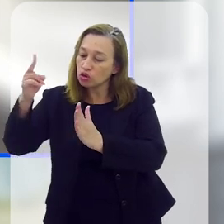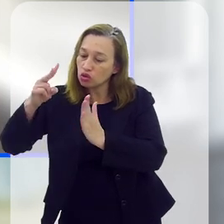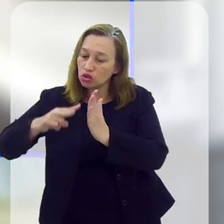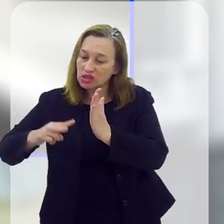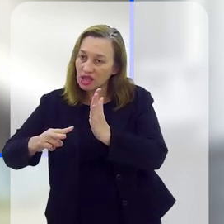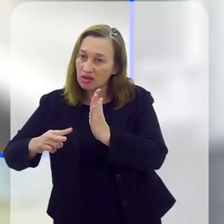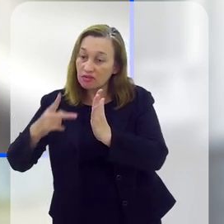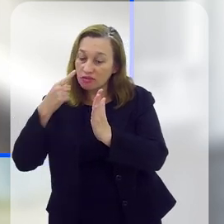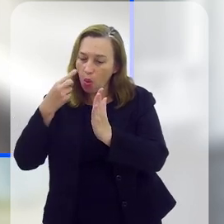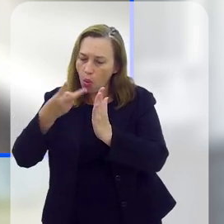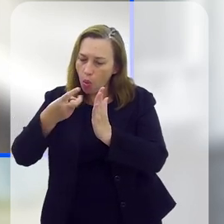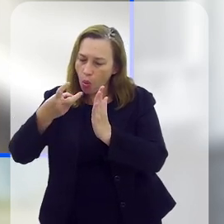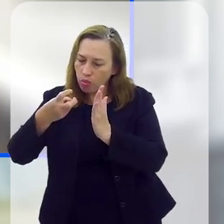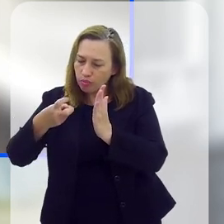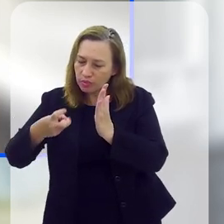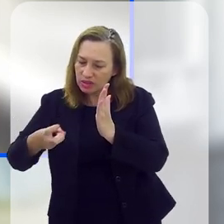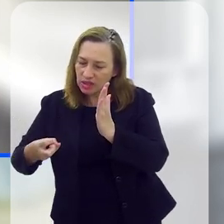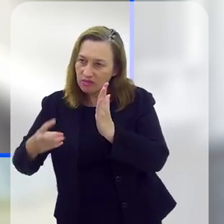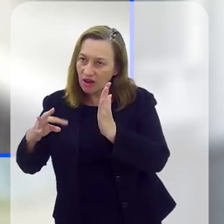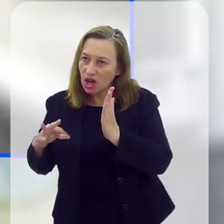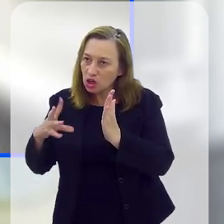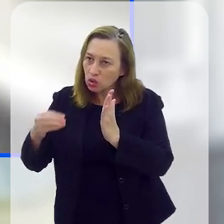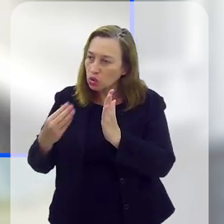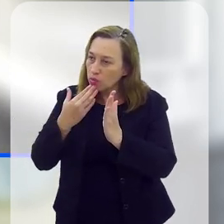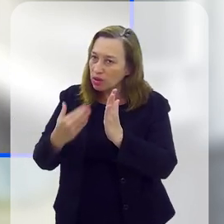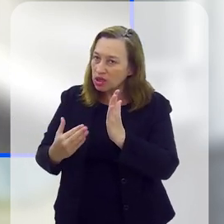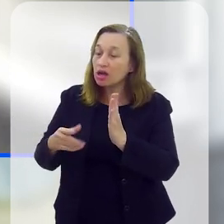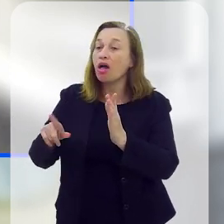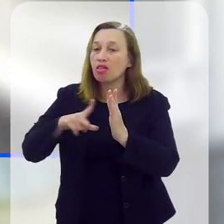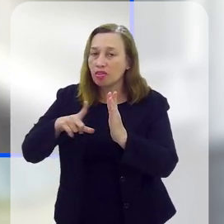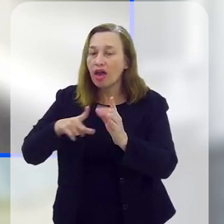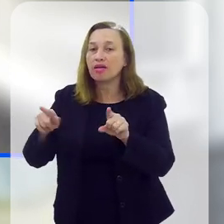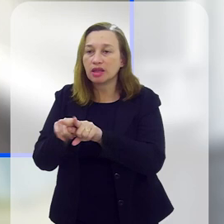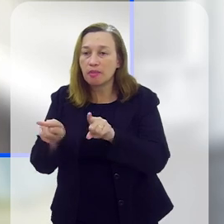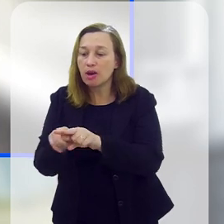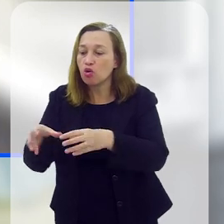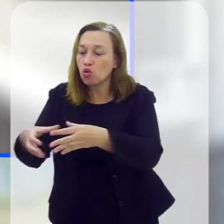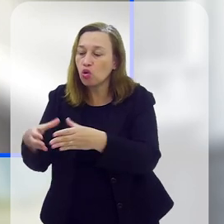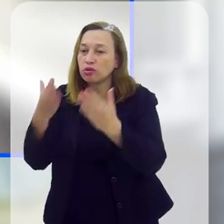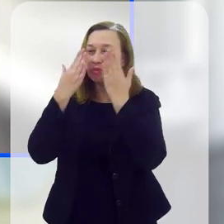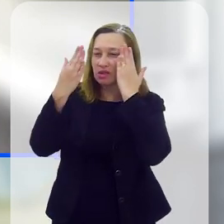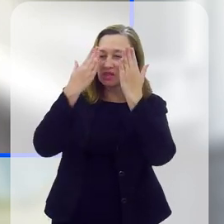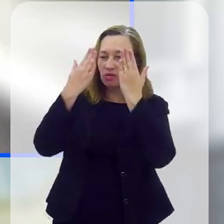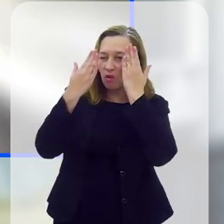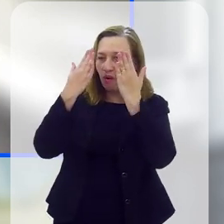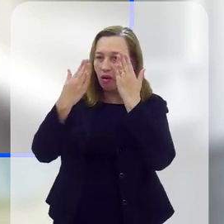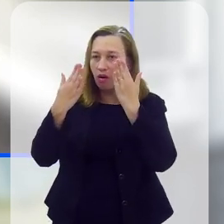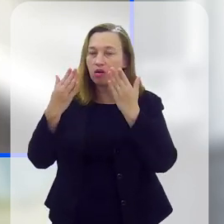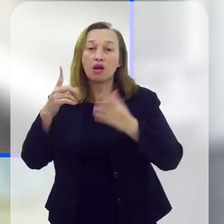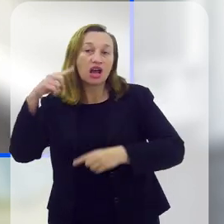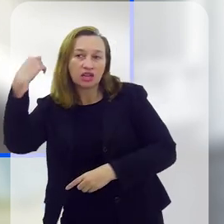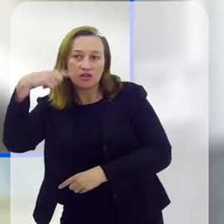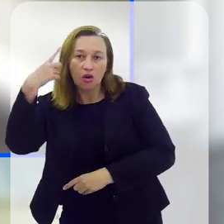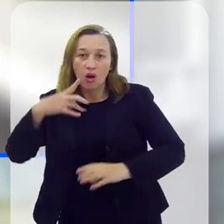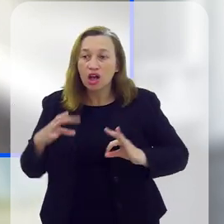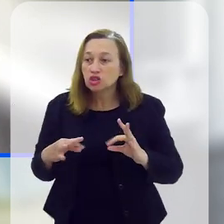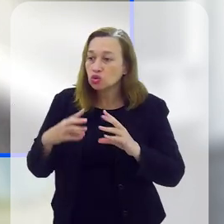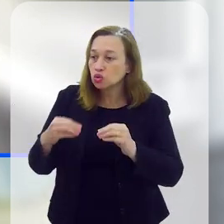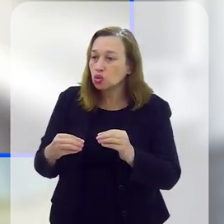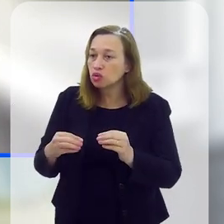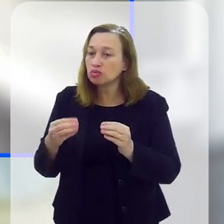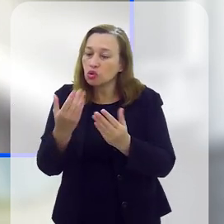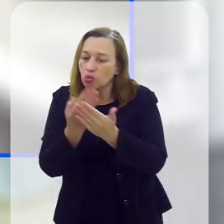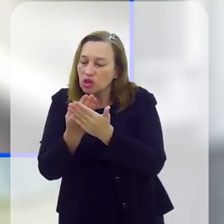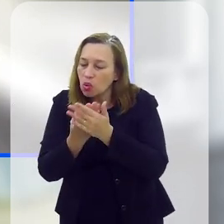judiciária, né, a equipe do juiz ou juíza, que é uma equipe multidisciplinar que tem psicólogas também, assistentes sociais, advogadas, já conseguem fazer